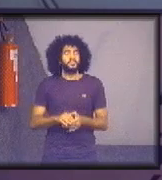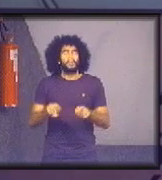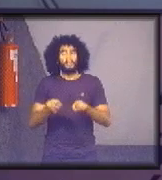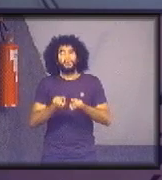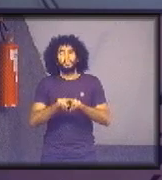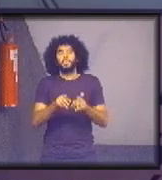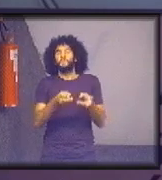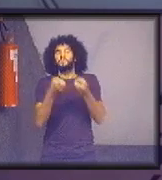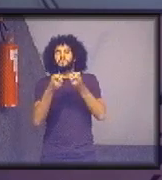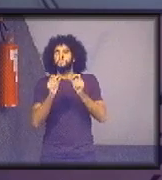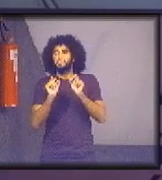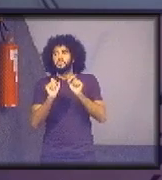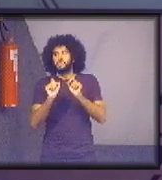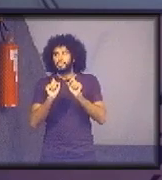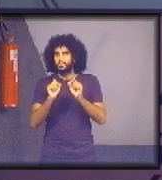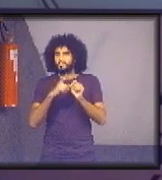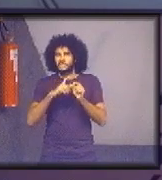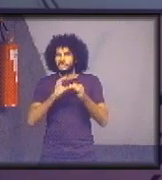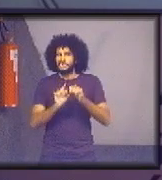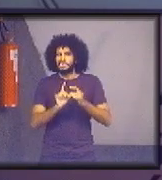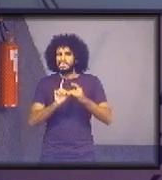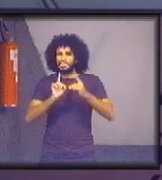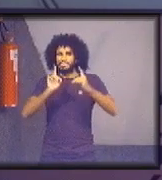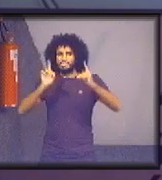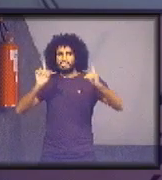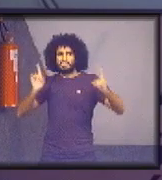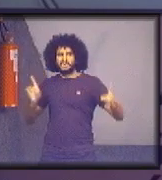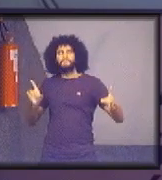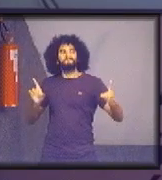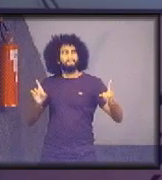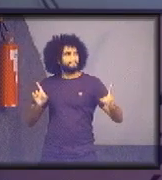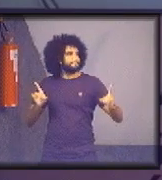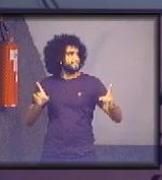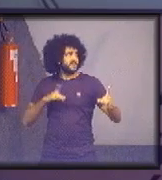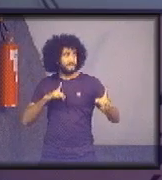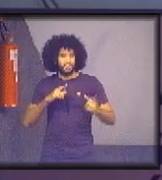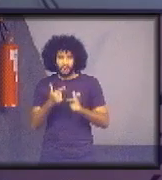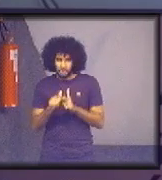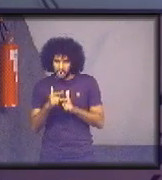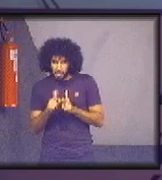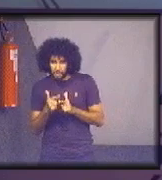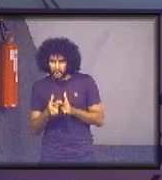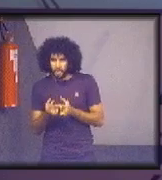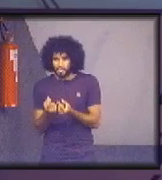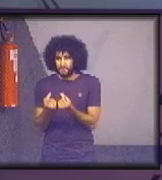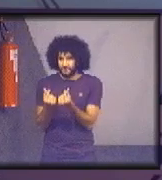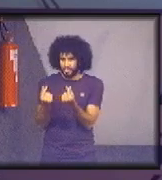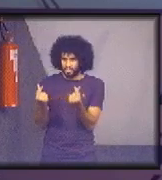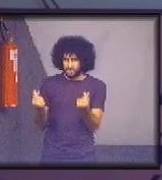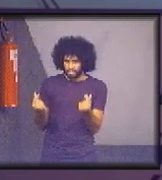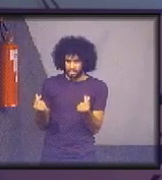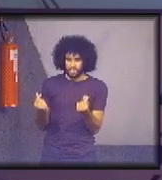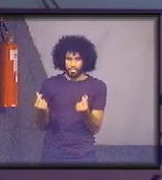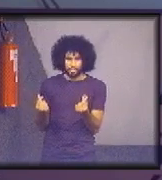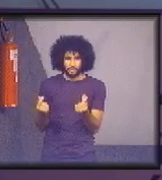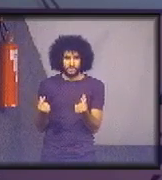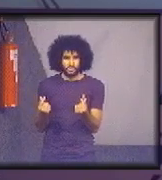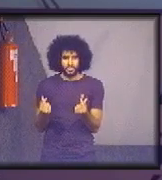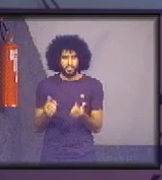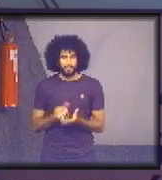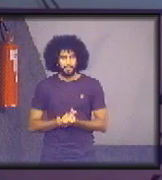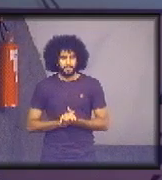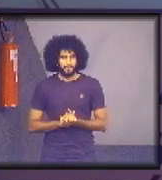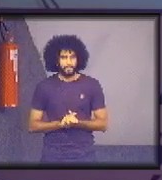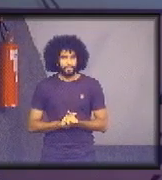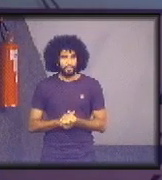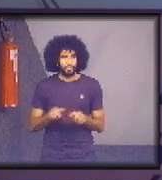a perceber o problema das distâncias, o problema de recursos econômicos e o